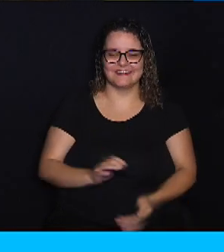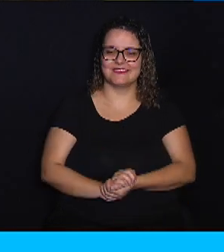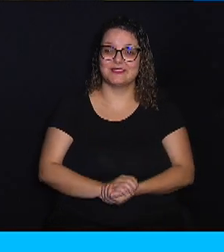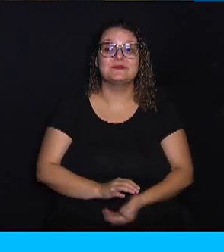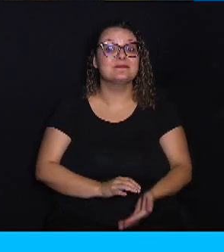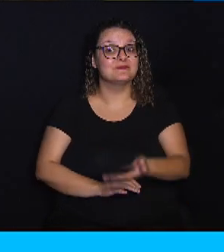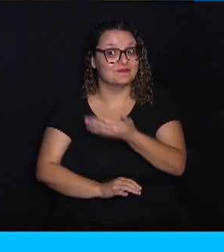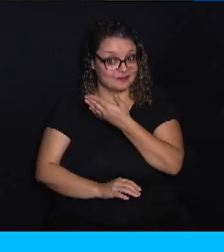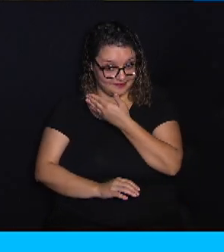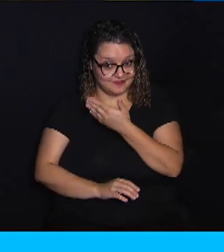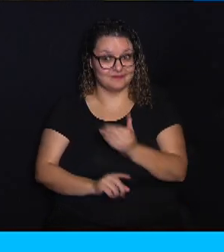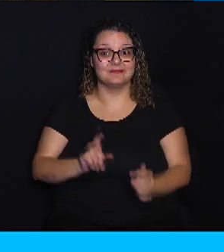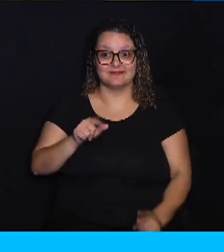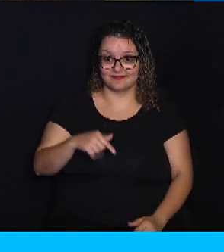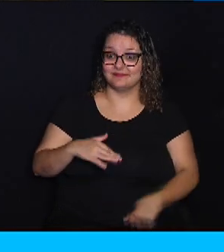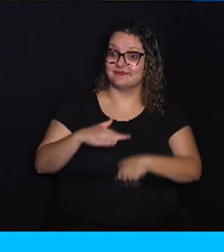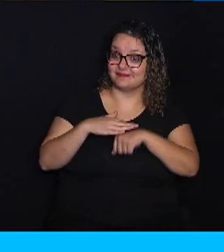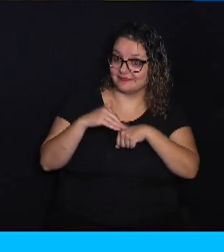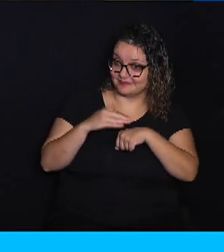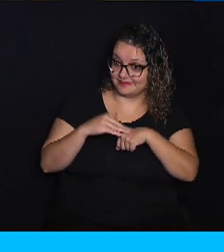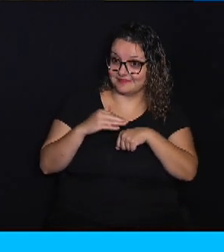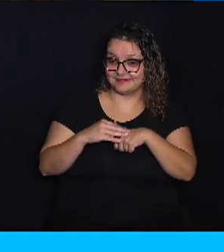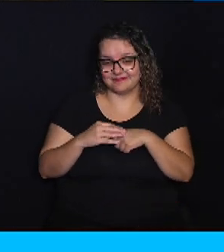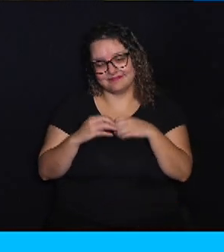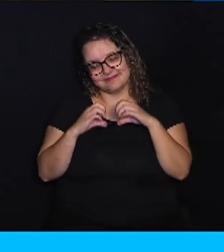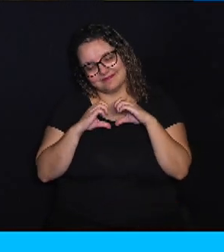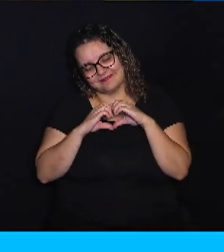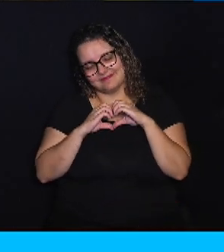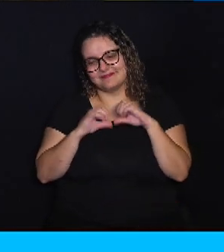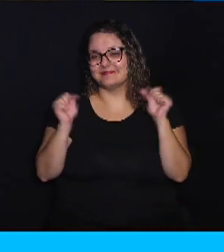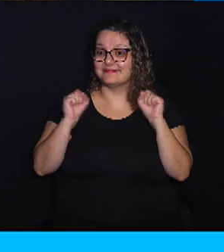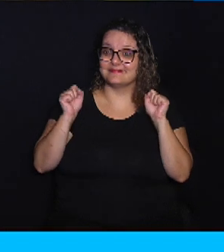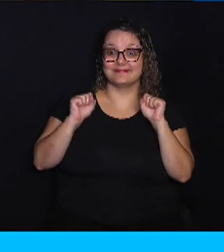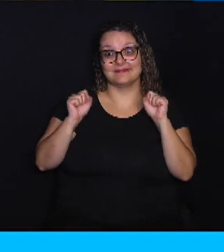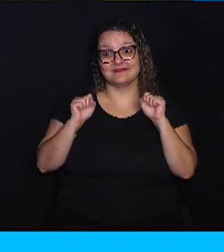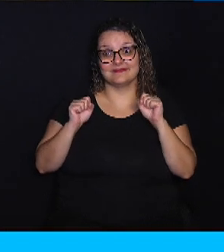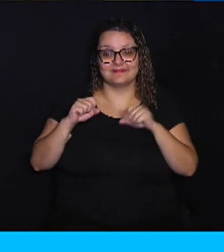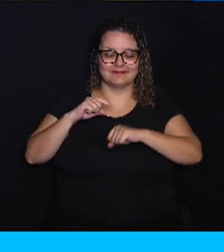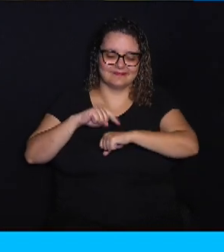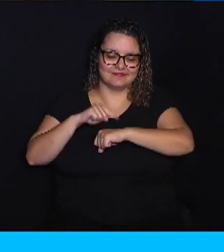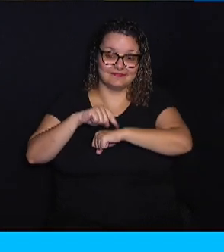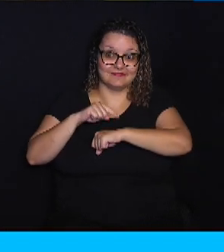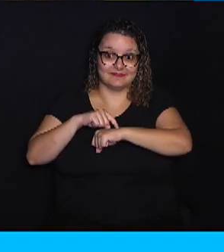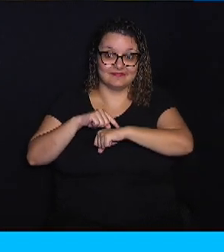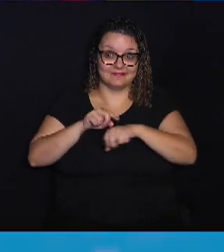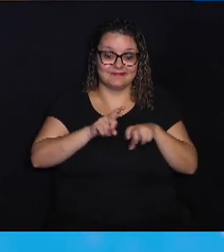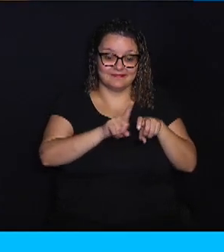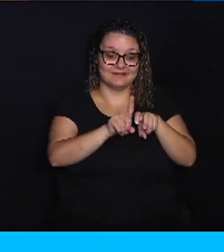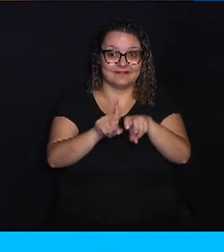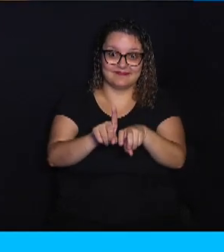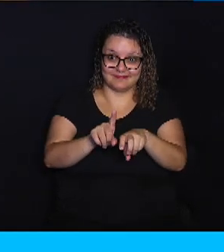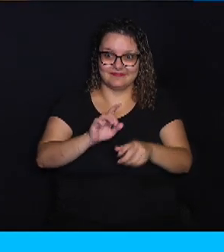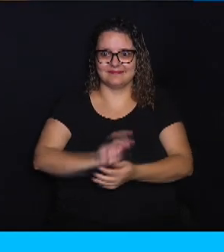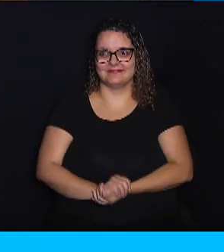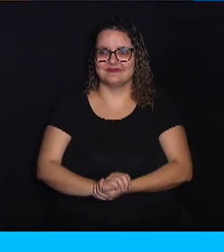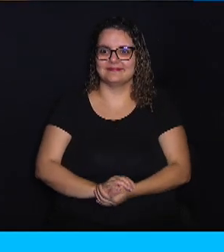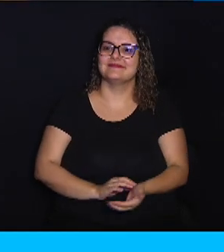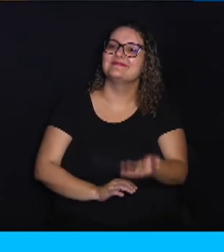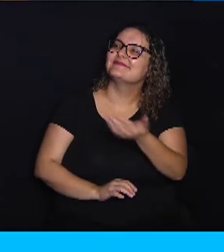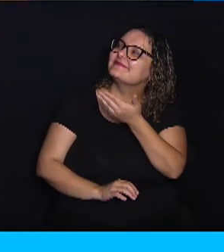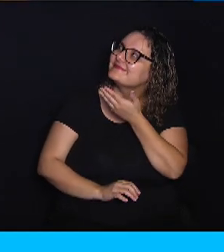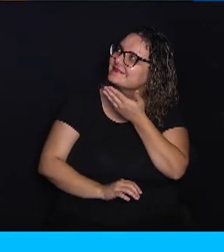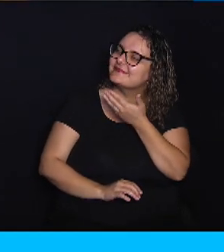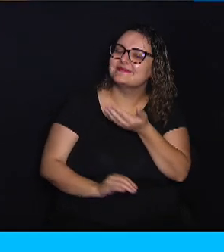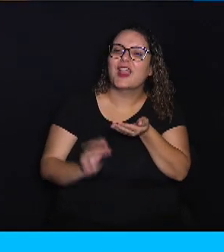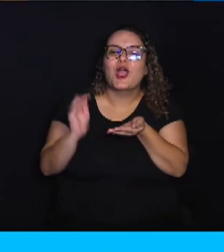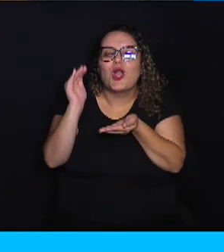cãozinho é muito dócil, carinhoso e adora passar seu tempo na companhia humana. A Saori é essa